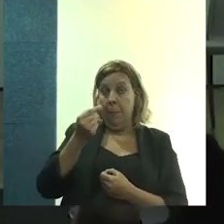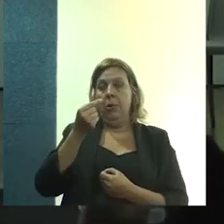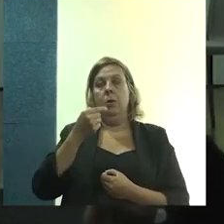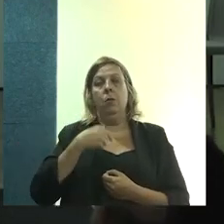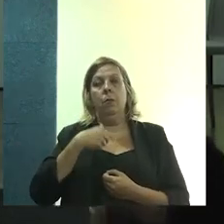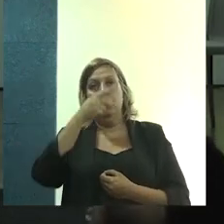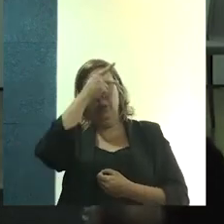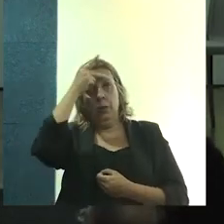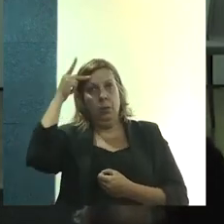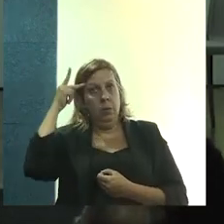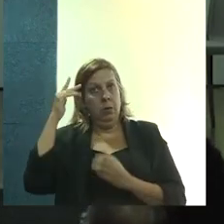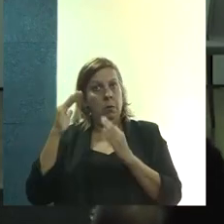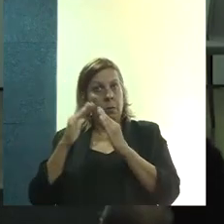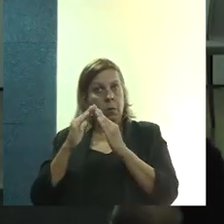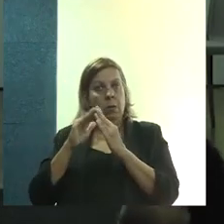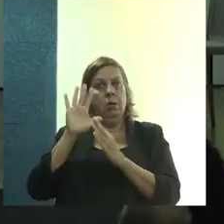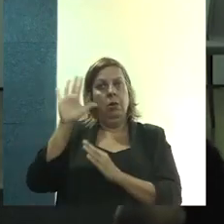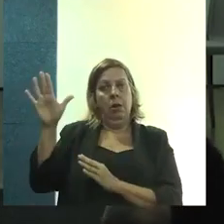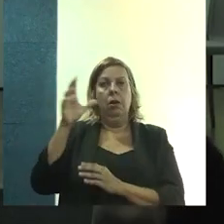que é Laranjeiras.